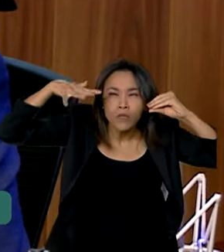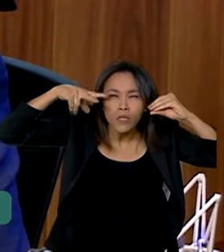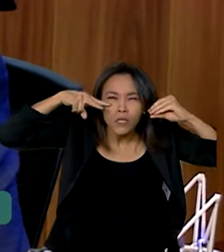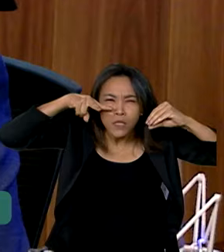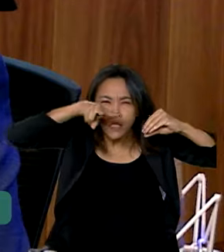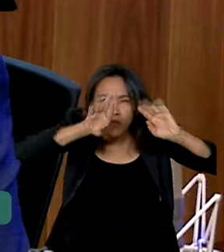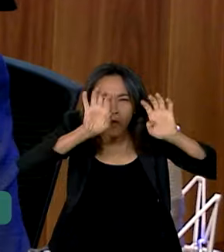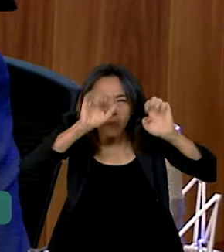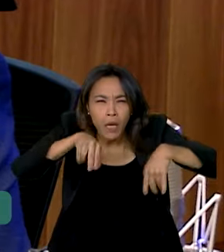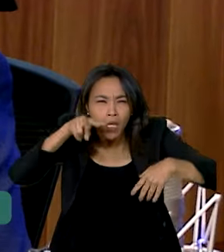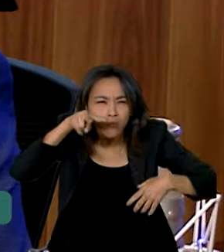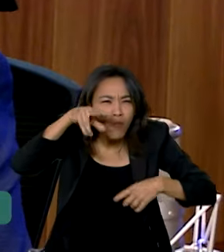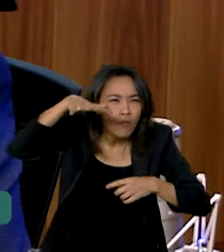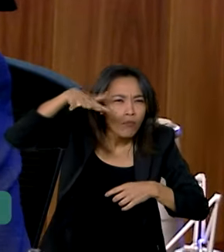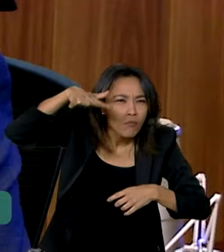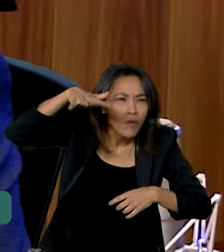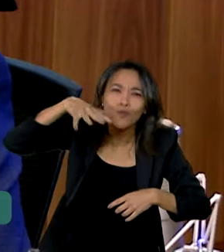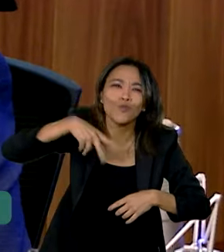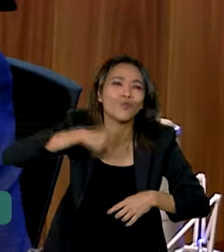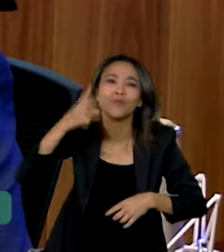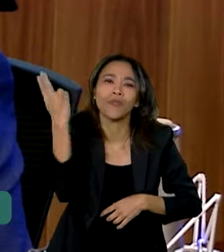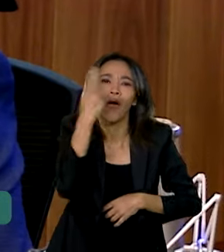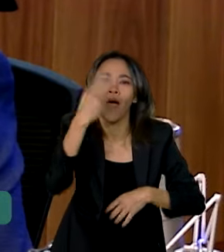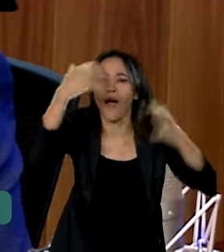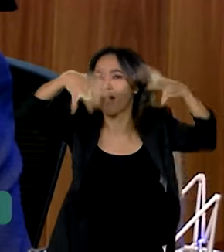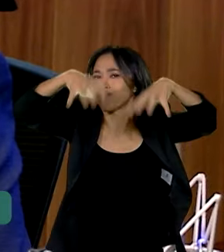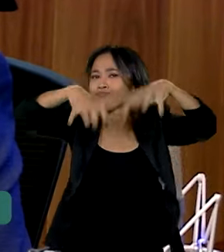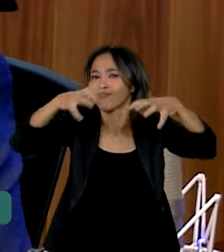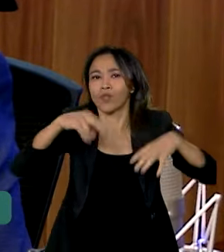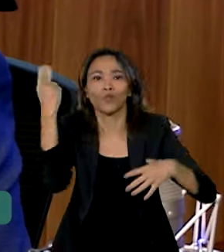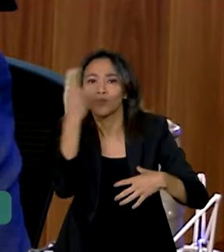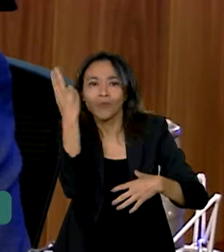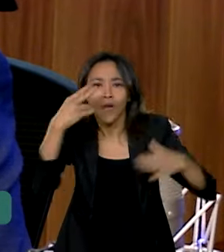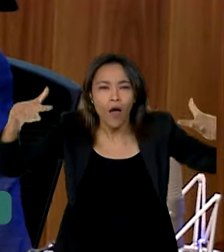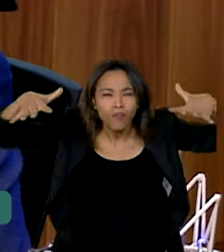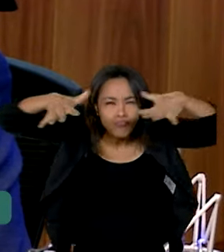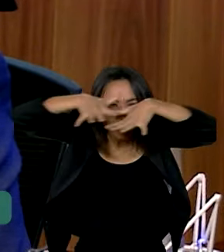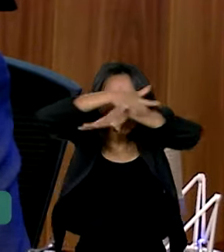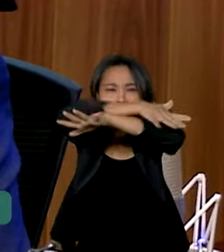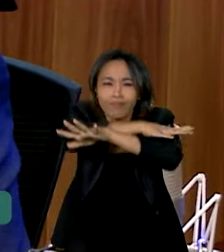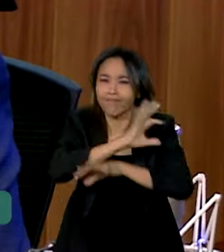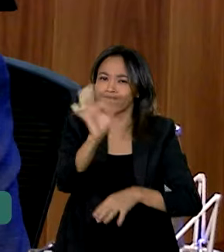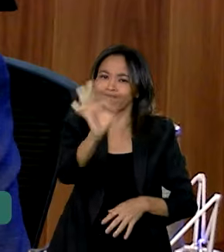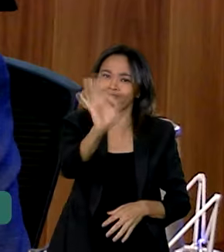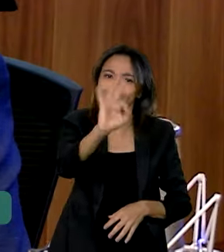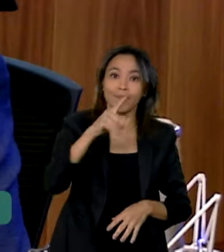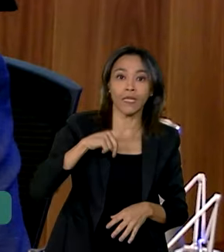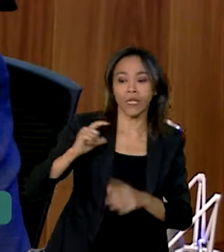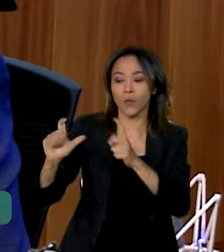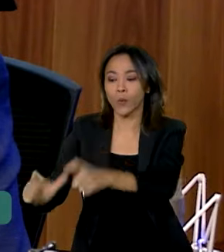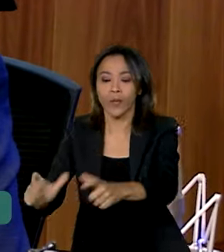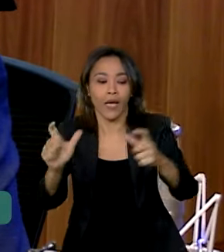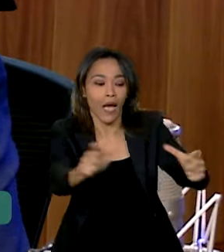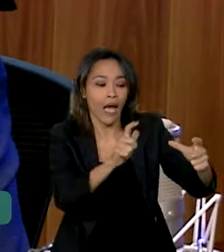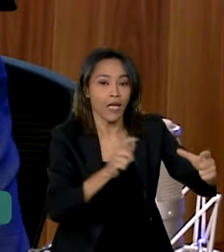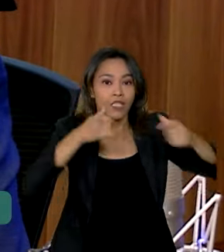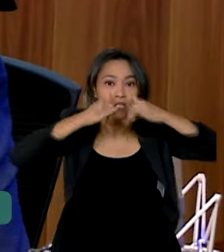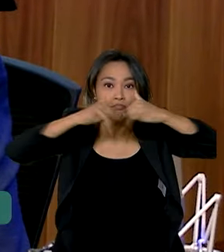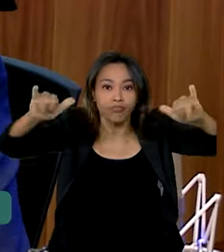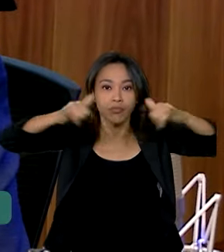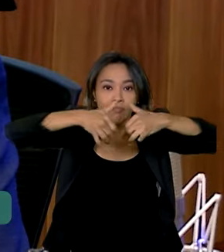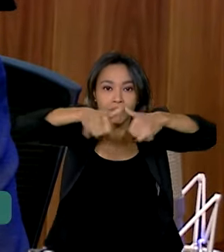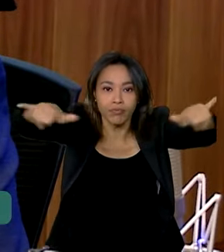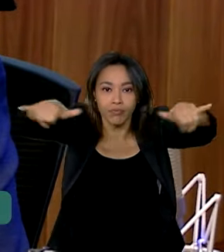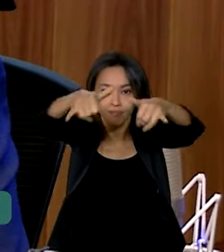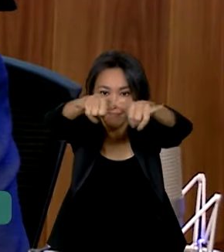visibilidade. Para isso, não pode estar chovendo, não pode ter neblina. Tem regiões que têm rede de alta tensão,